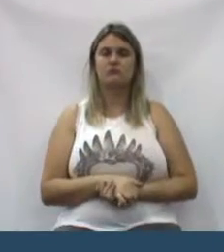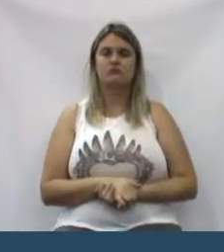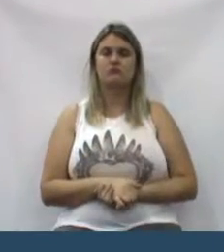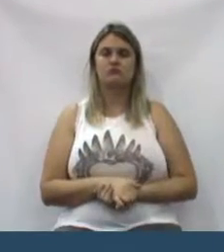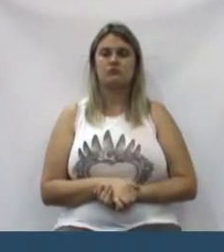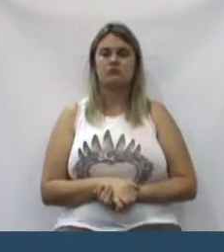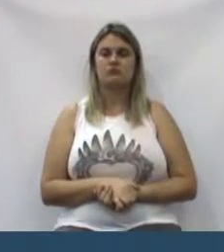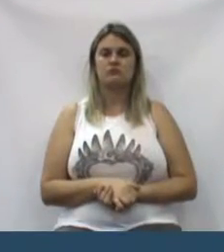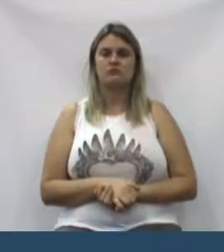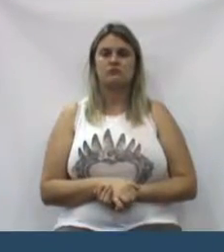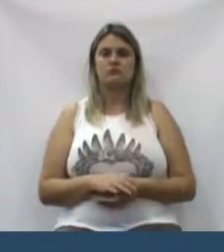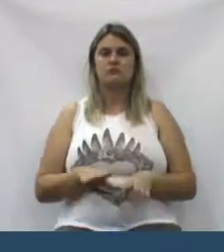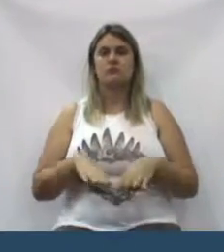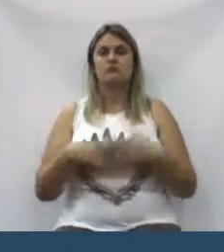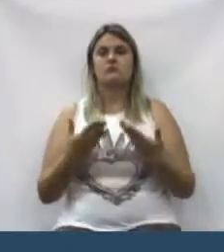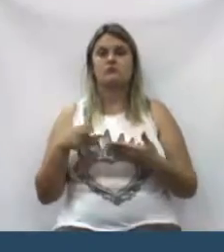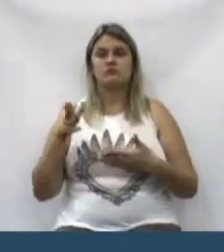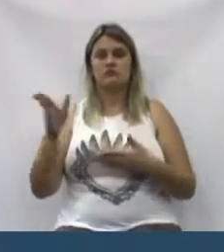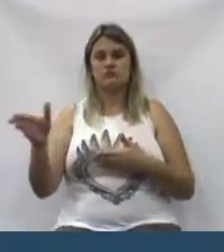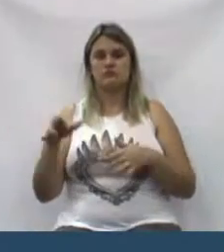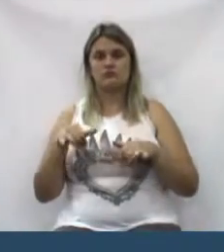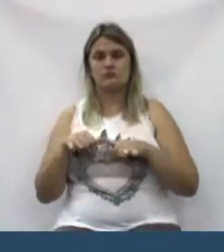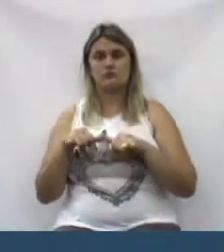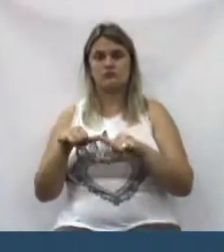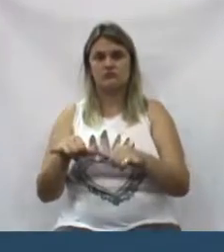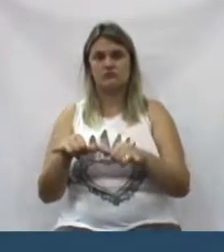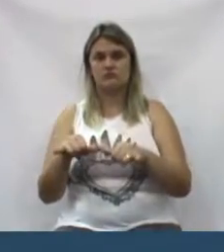e quando vai no mercado